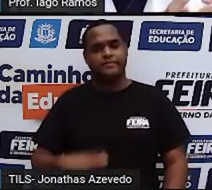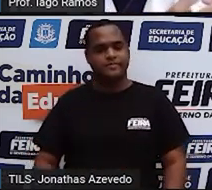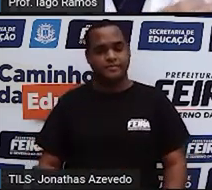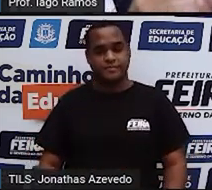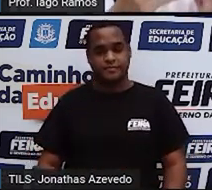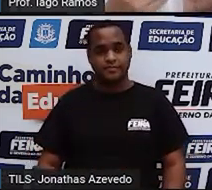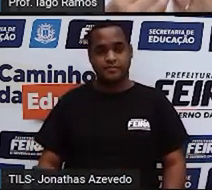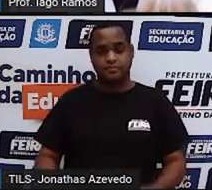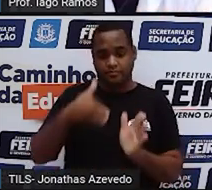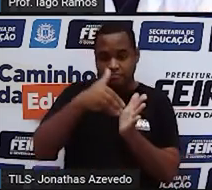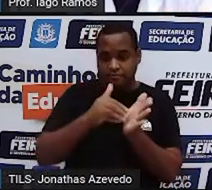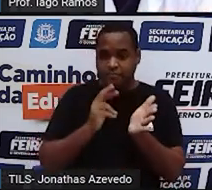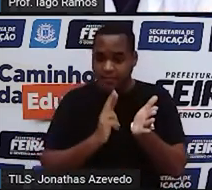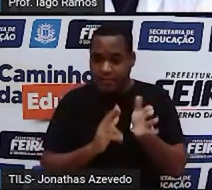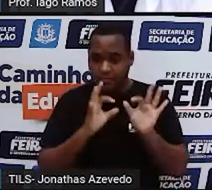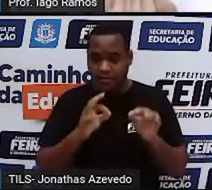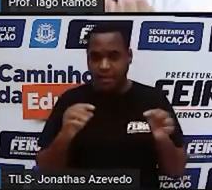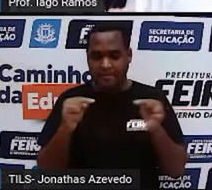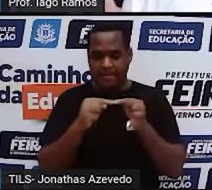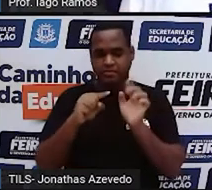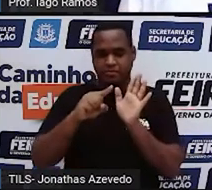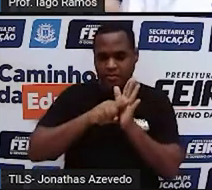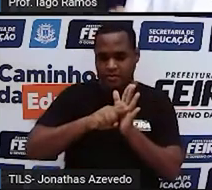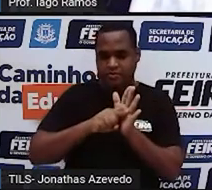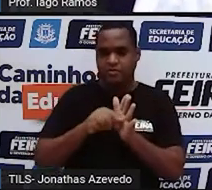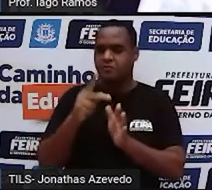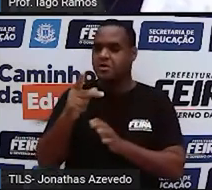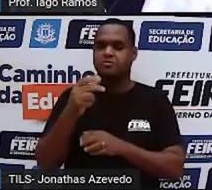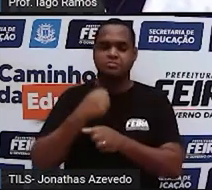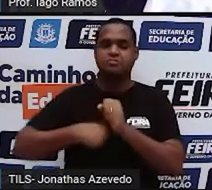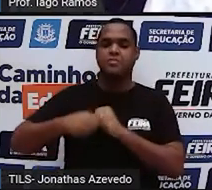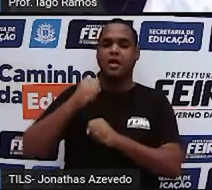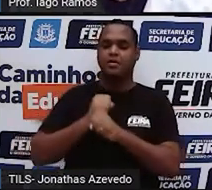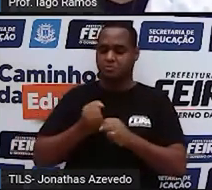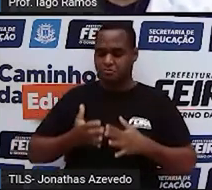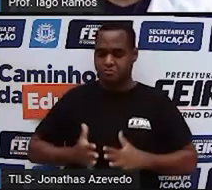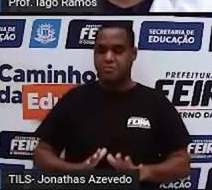menos o ano que você nasceu.